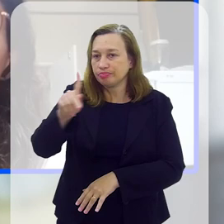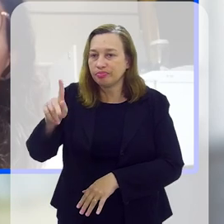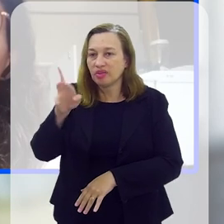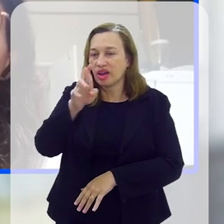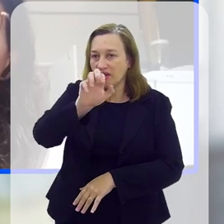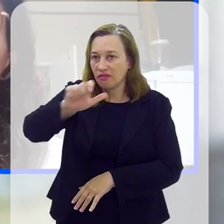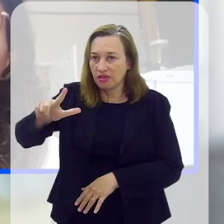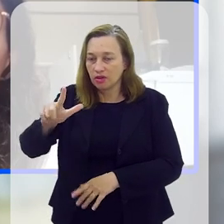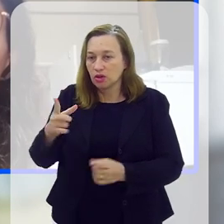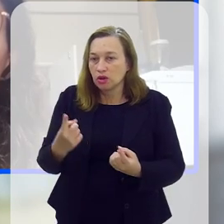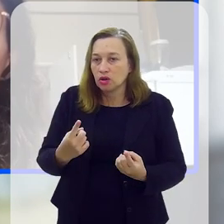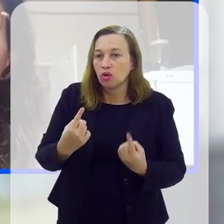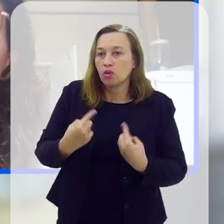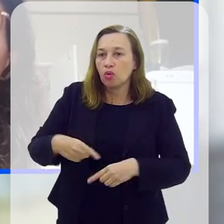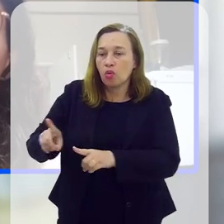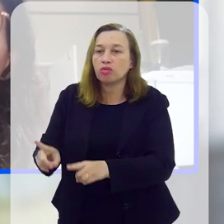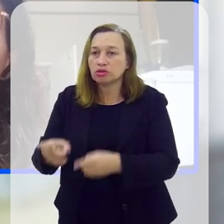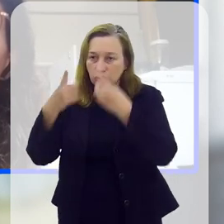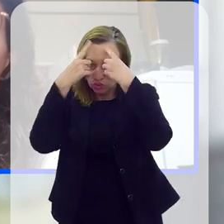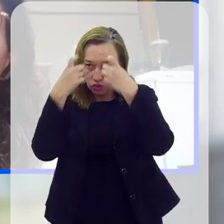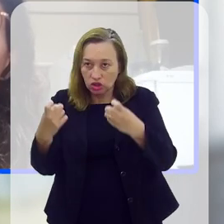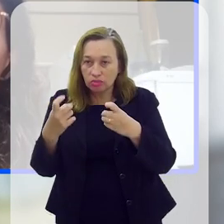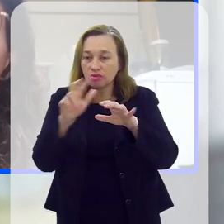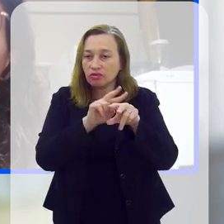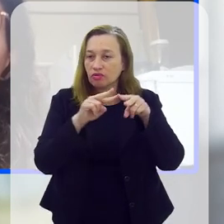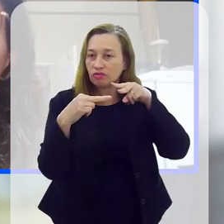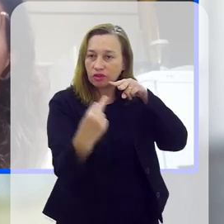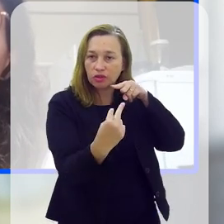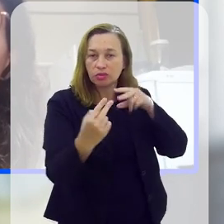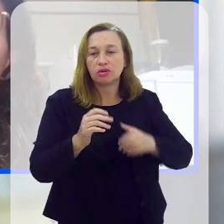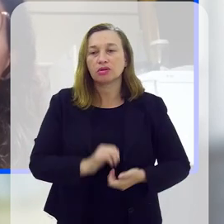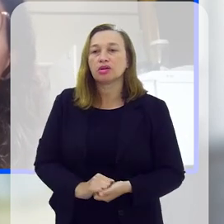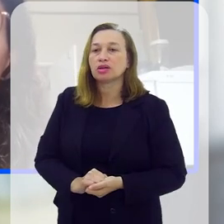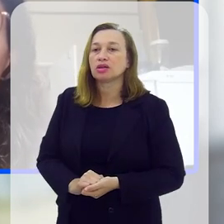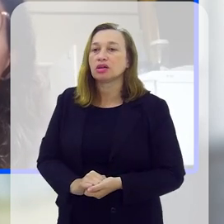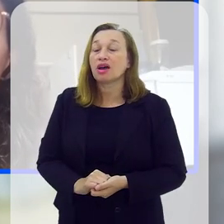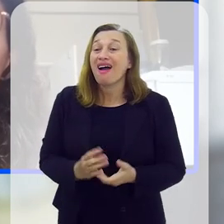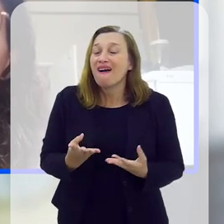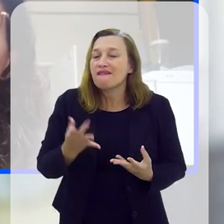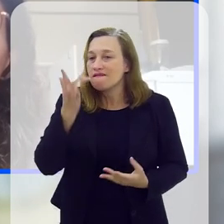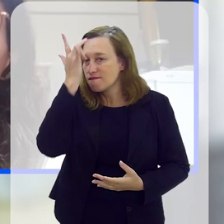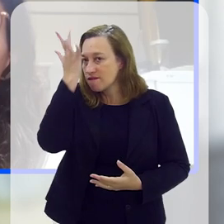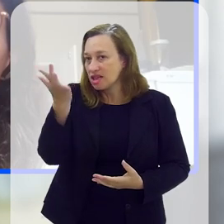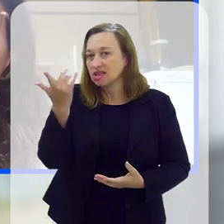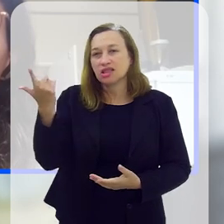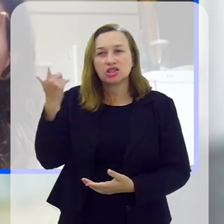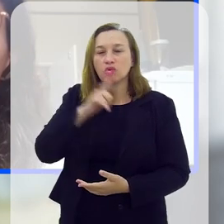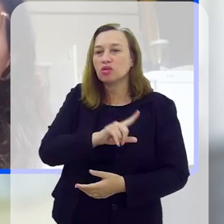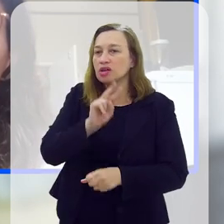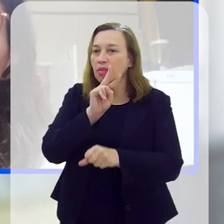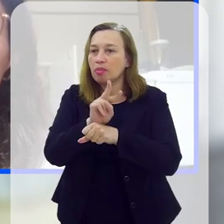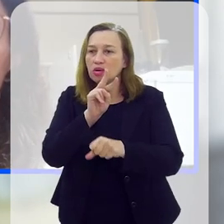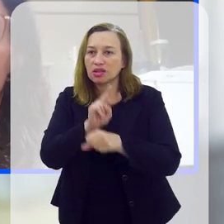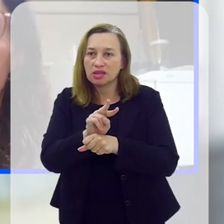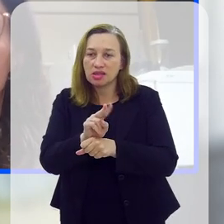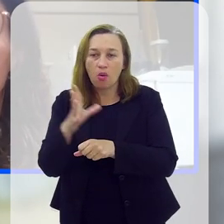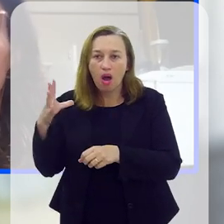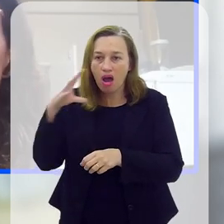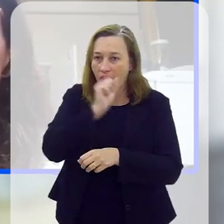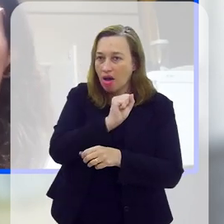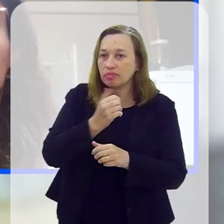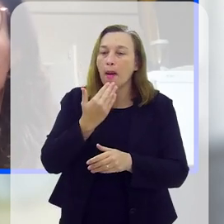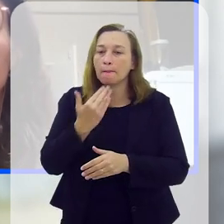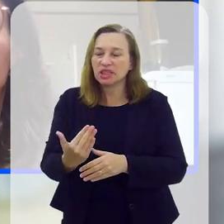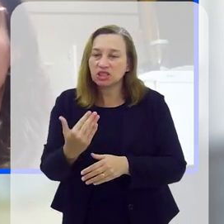aplicativo, Rafael, no combate aos crimes no ambiente virtual em si? A facilidade de conseguir a proteção por